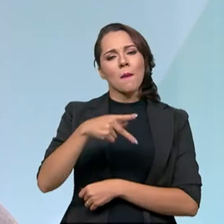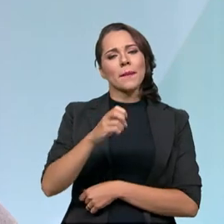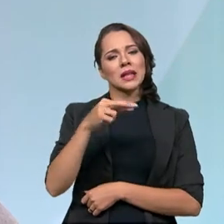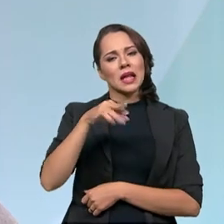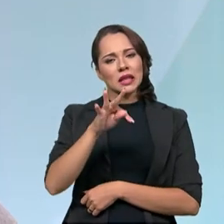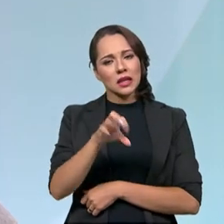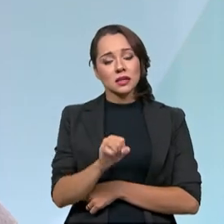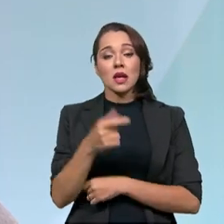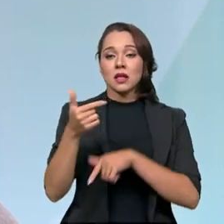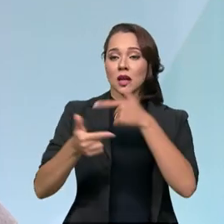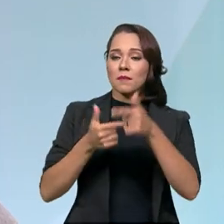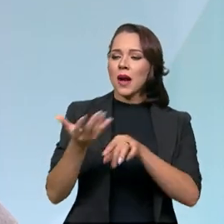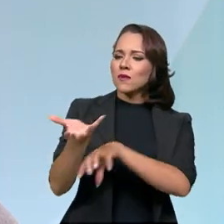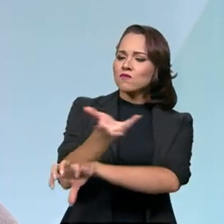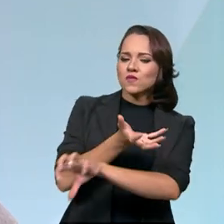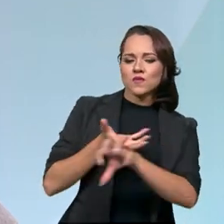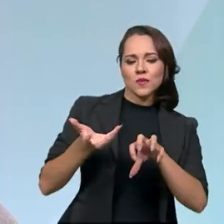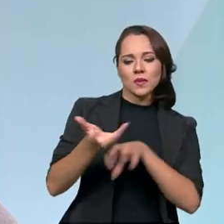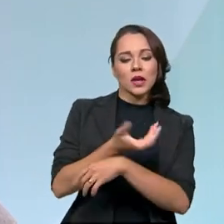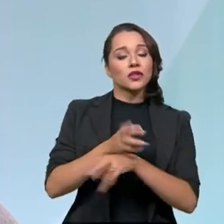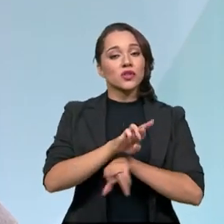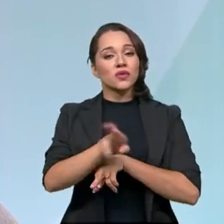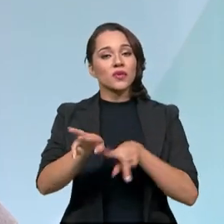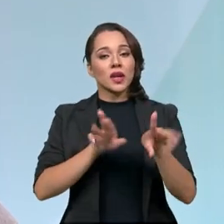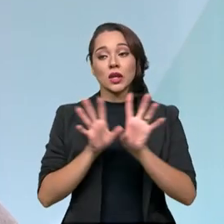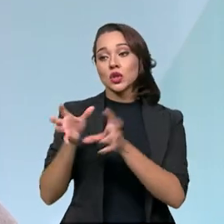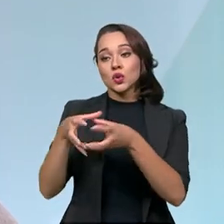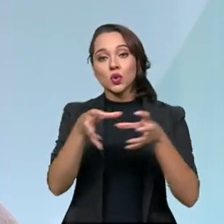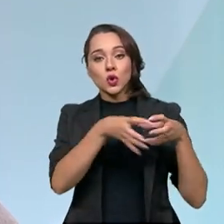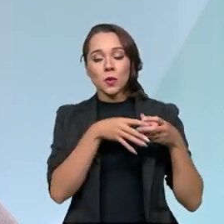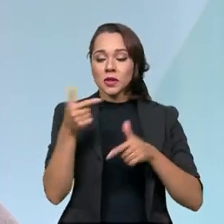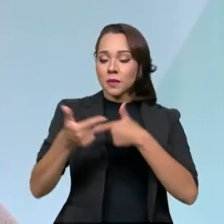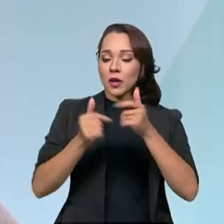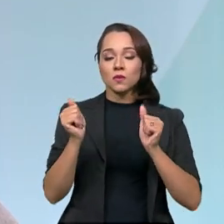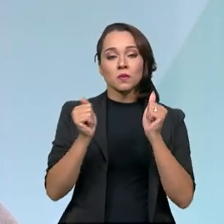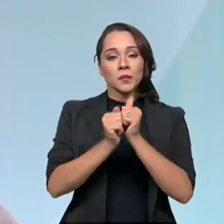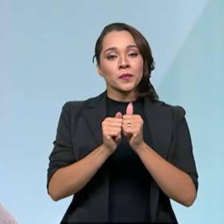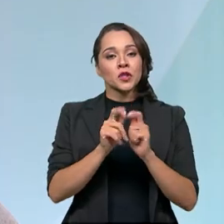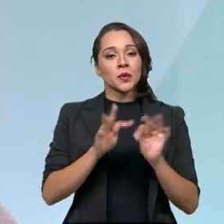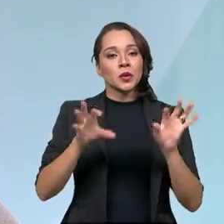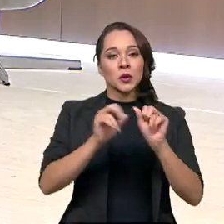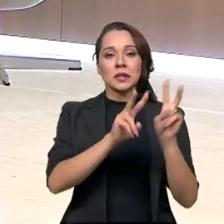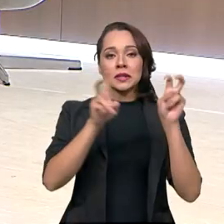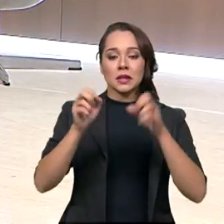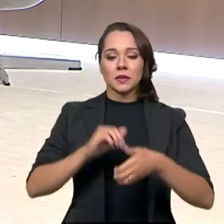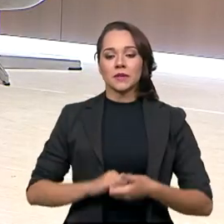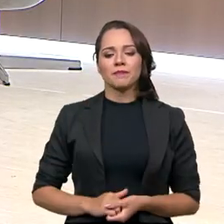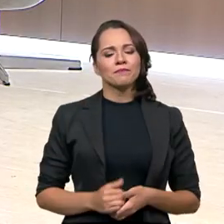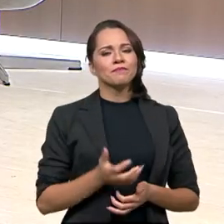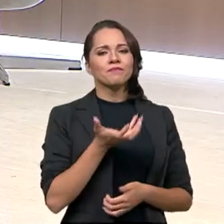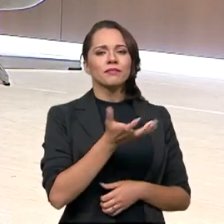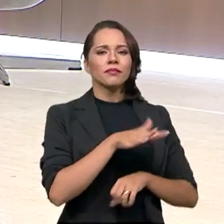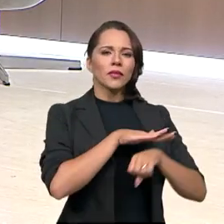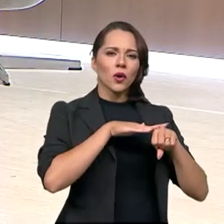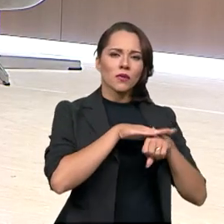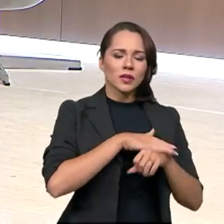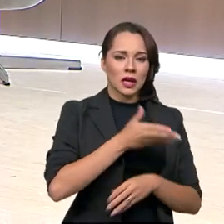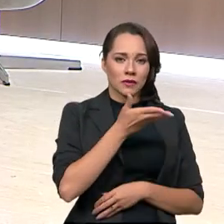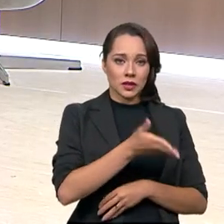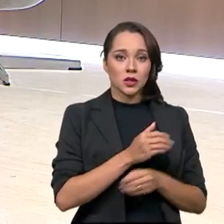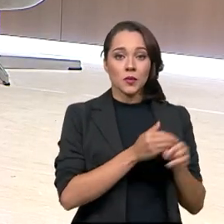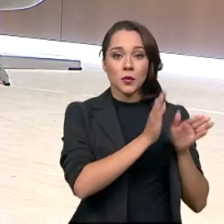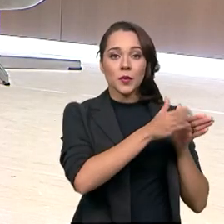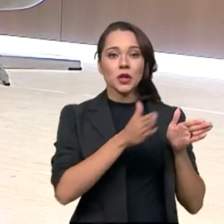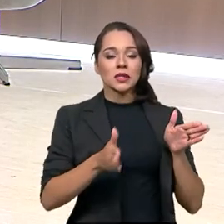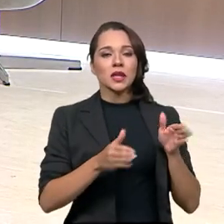É essa ação integrada e coordenada de vários entes, vários órgãos, sobre todos esses aspectos. Agora, eu queria conversar com o senhor sobre o